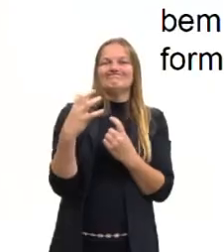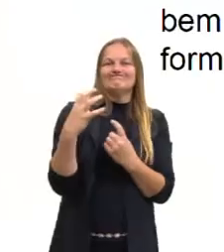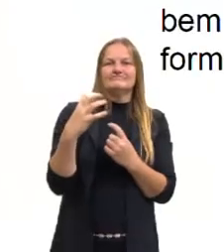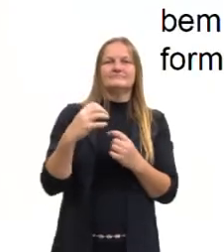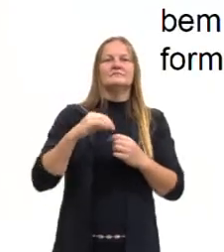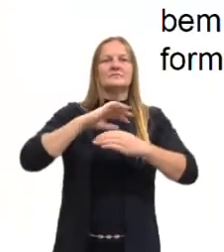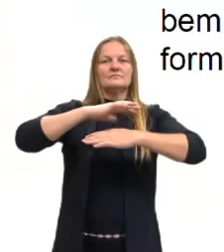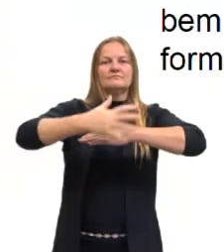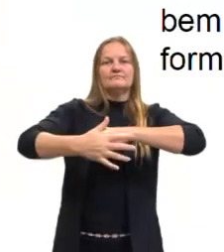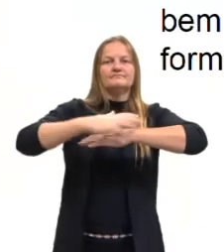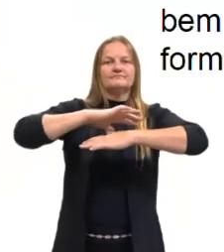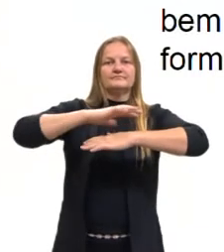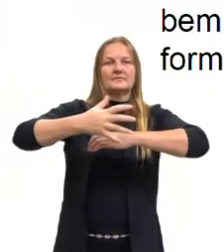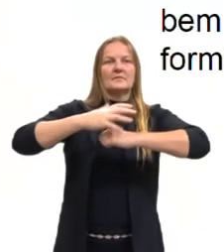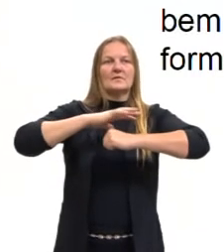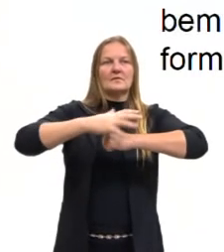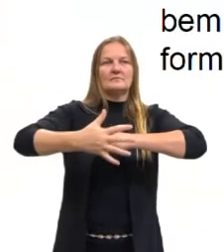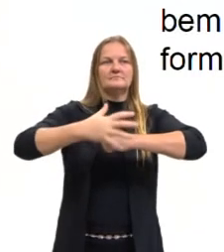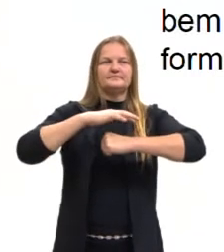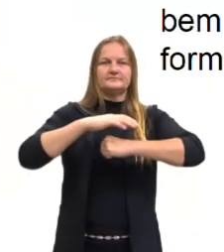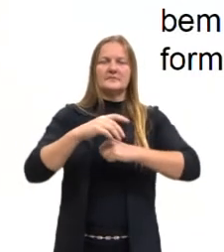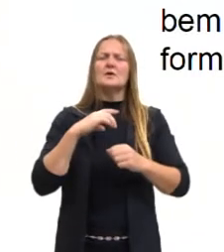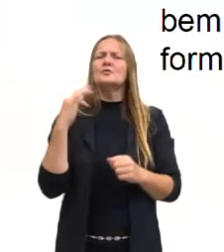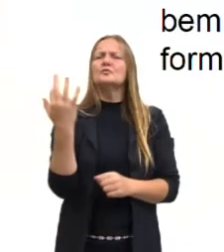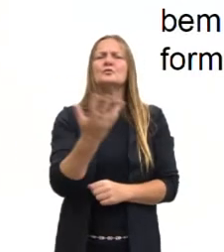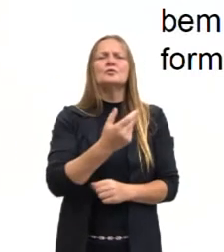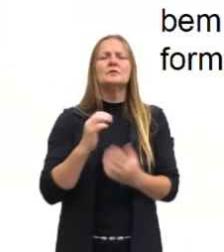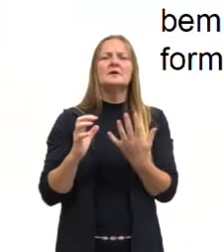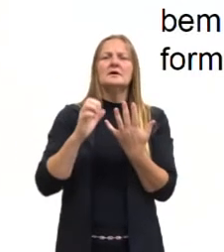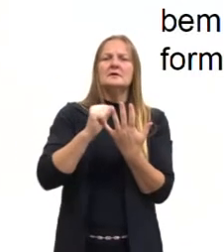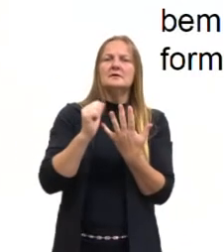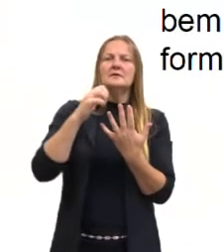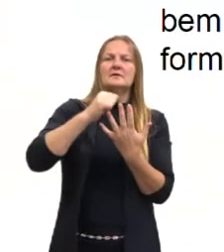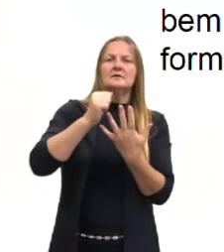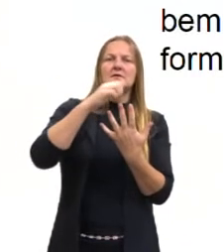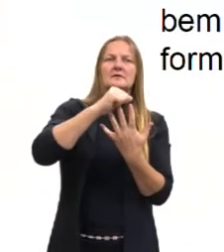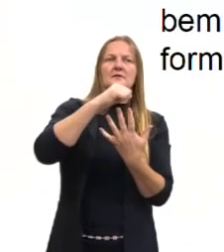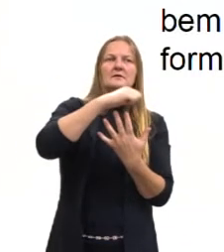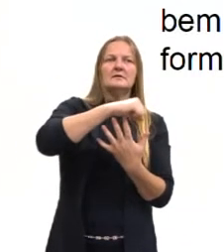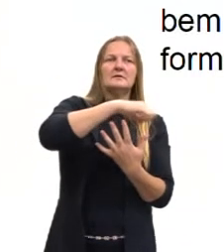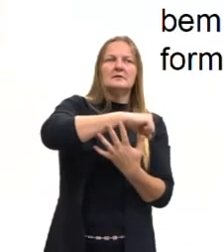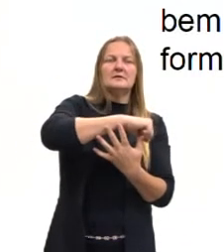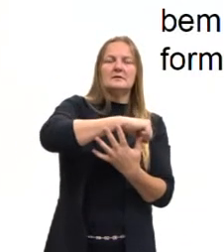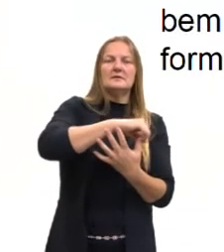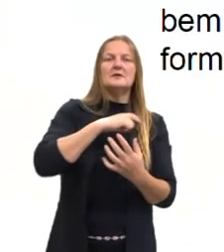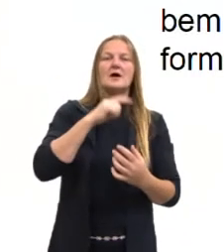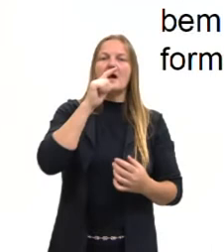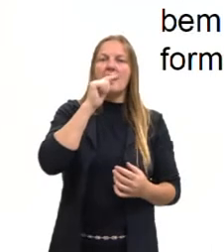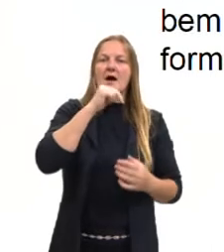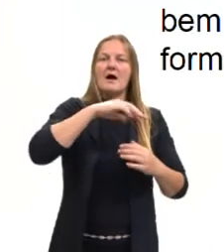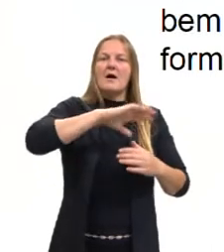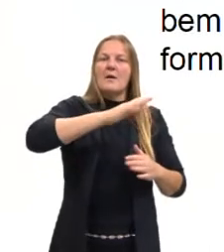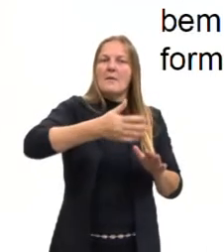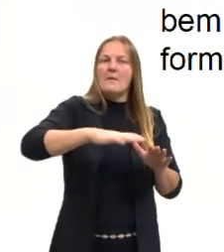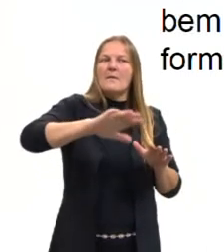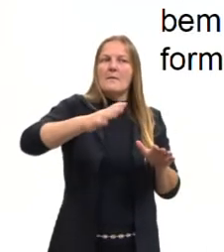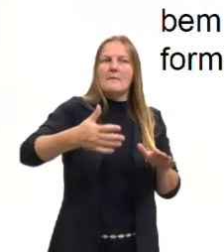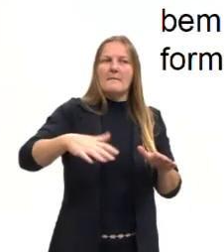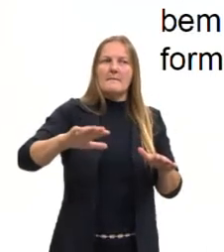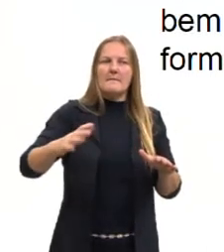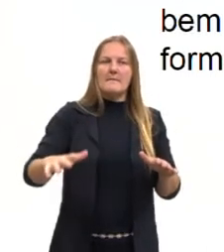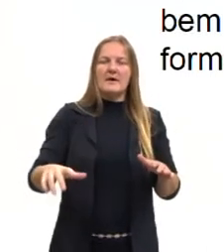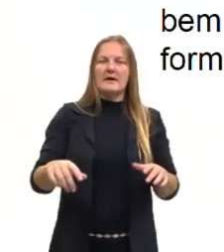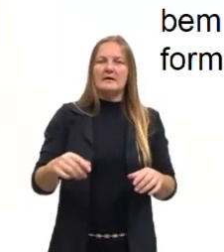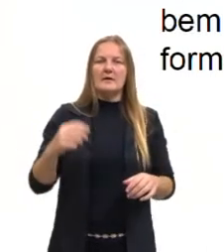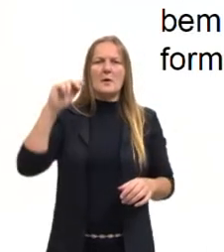atmosfera, além de afetar toda a cadeia alimentar lá do mar, né, do ambiente ali onde foi